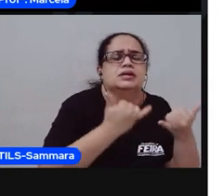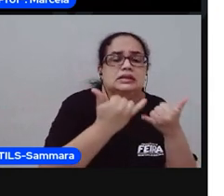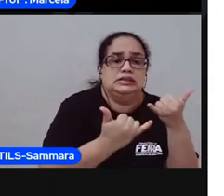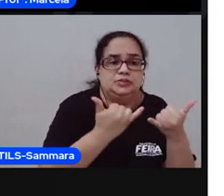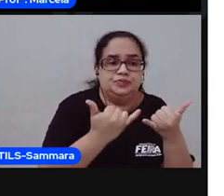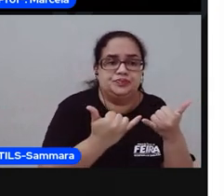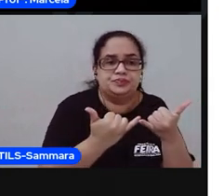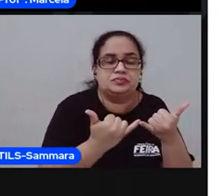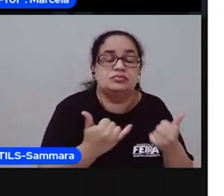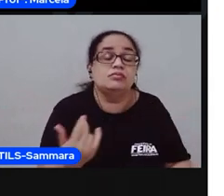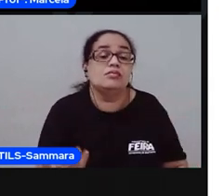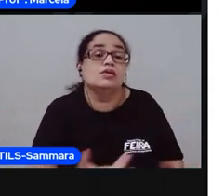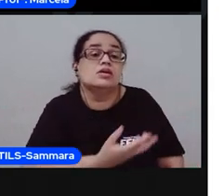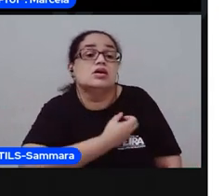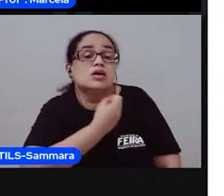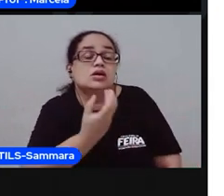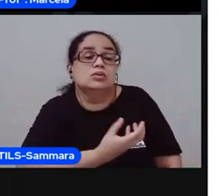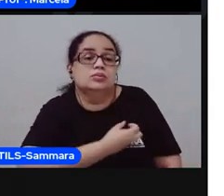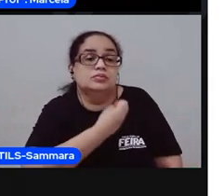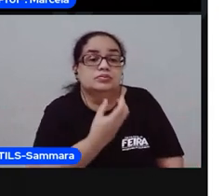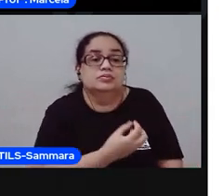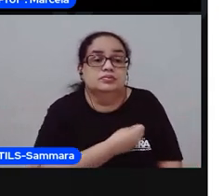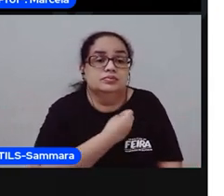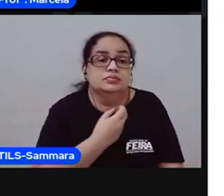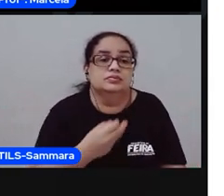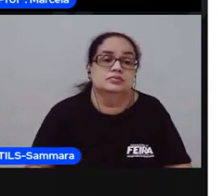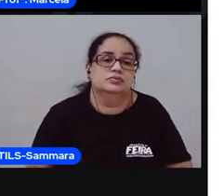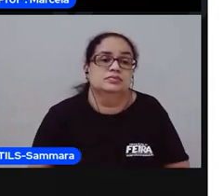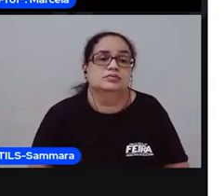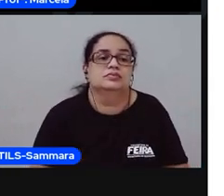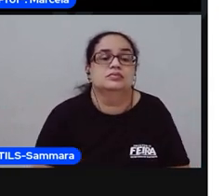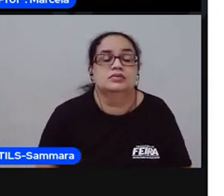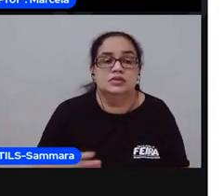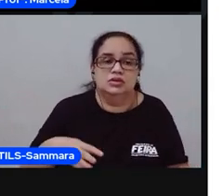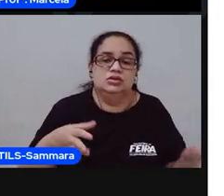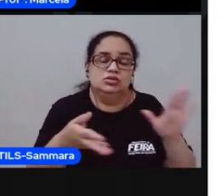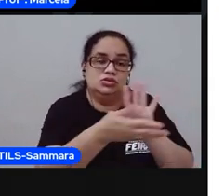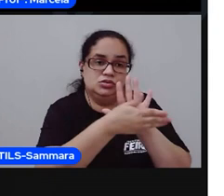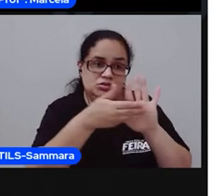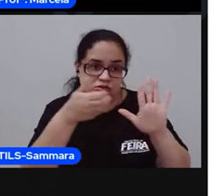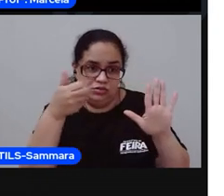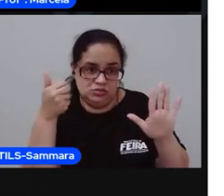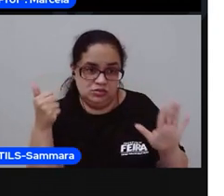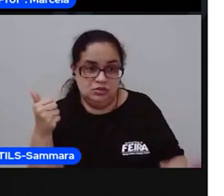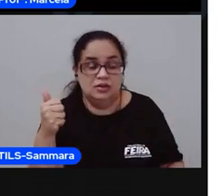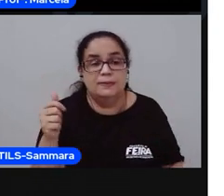brincadeira que o poeta fez foi... Ele retirou de algumas palavras, alguns